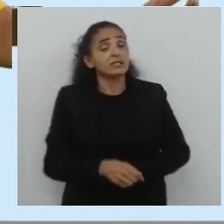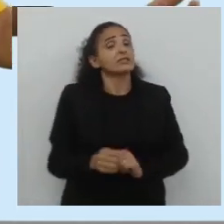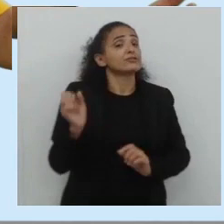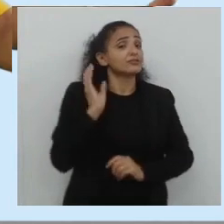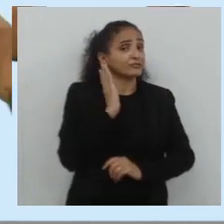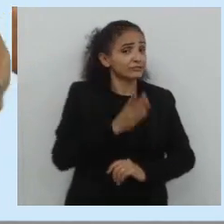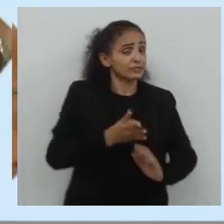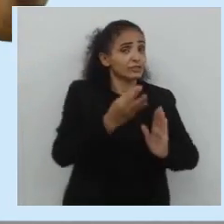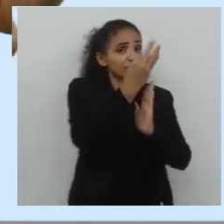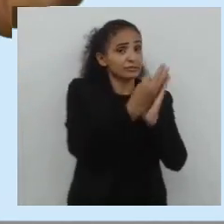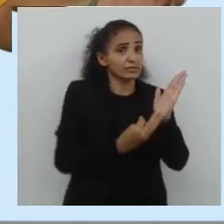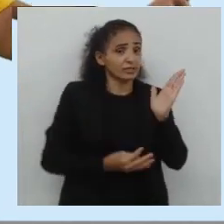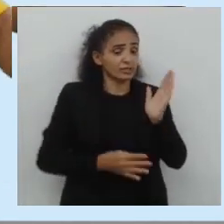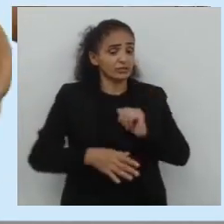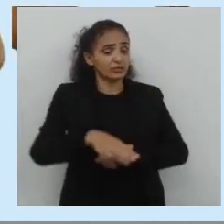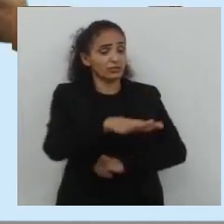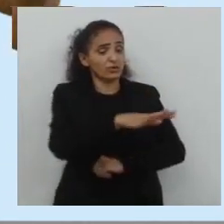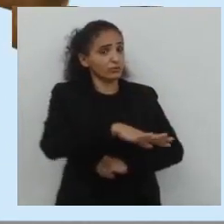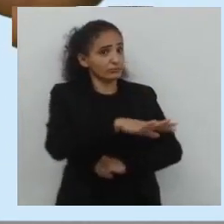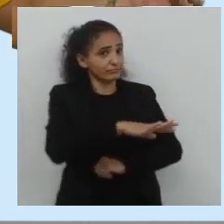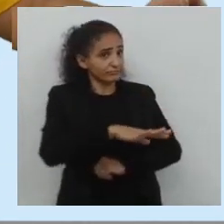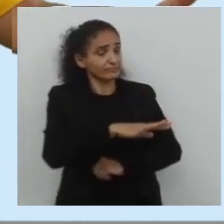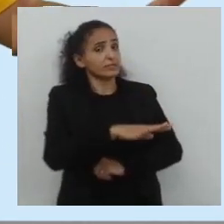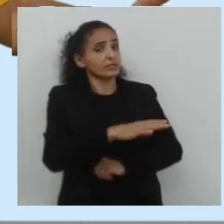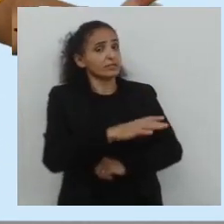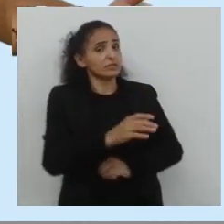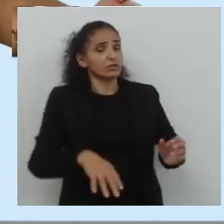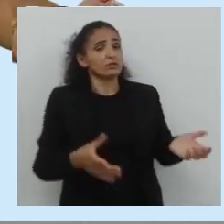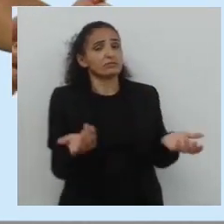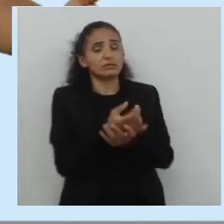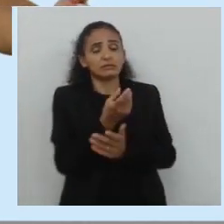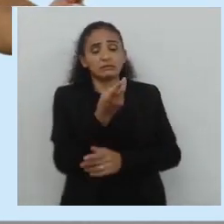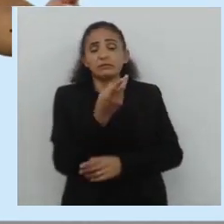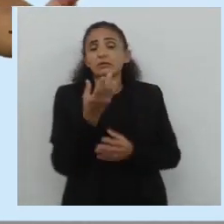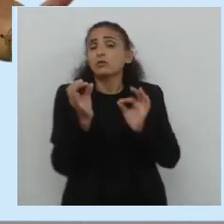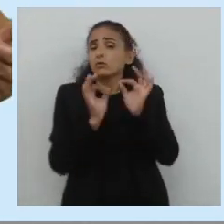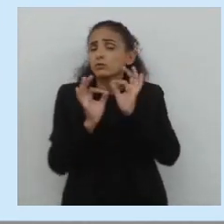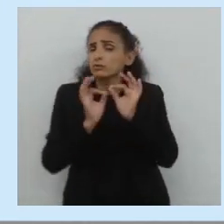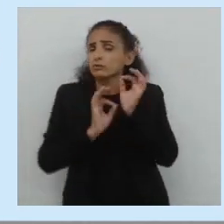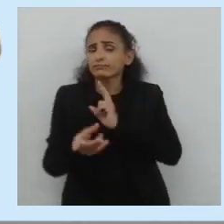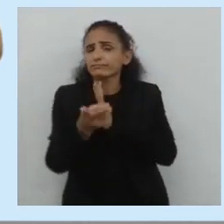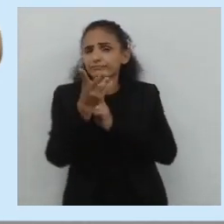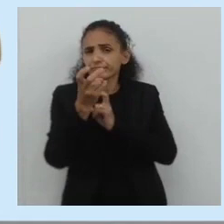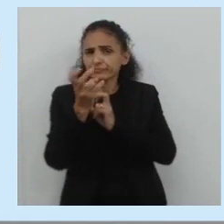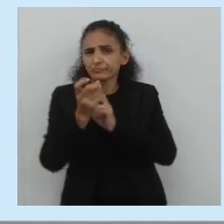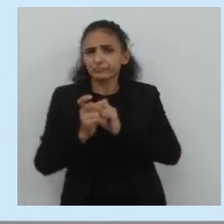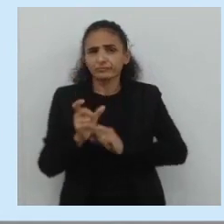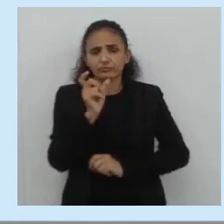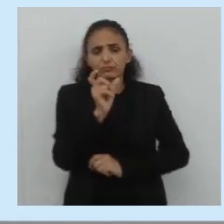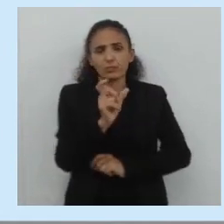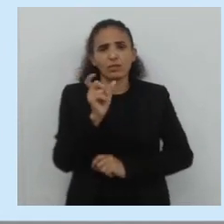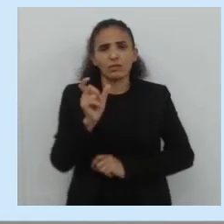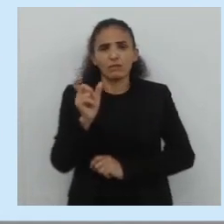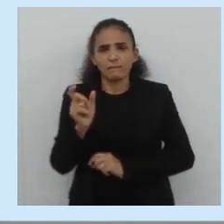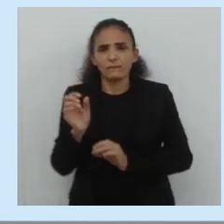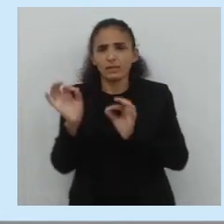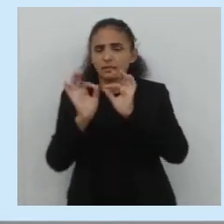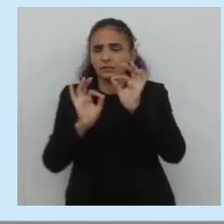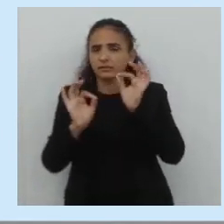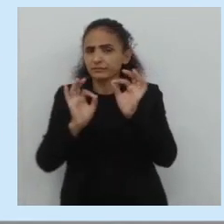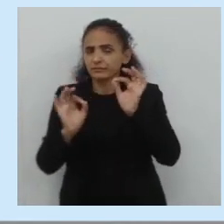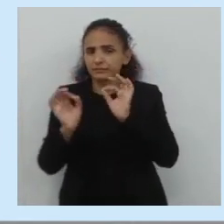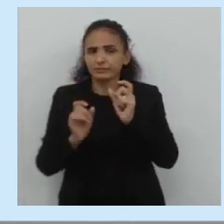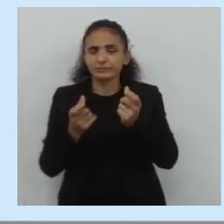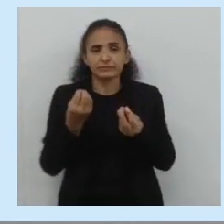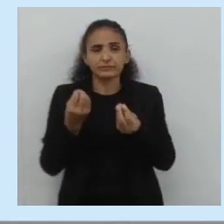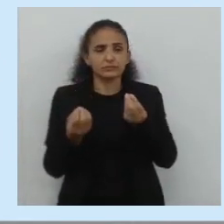nesse daí, nesse texto, nessa segunda fala, da personagem, nós encontramos palavras que estão